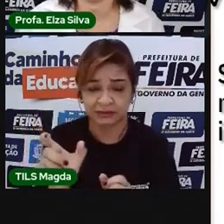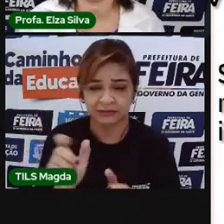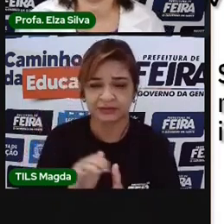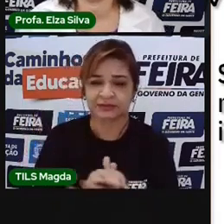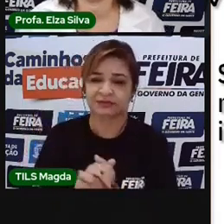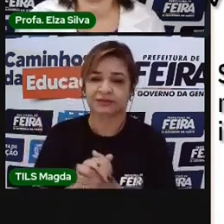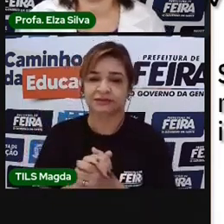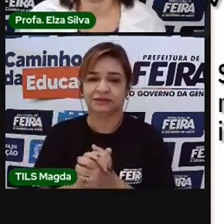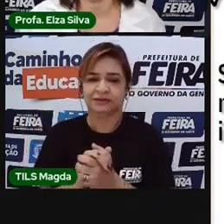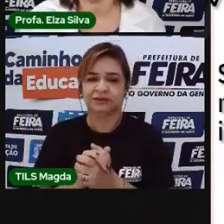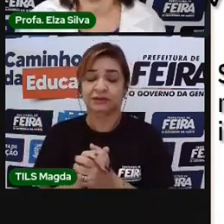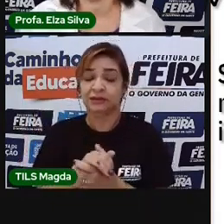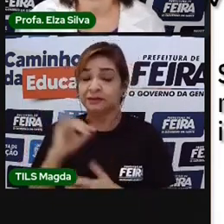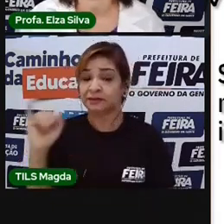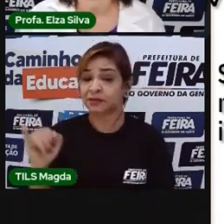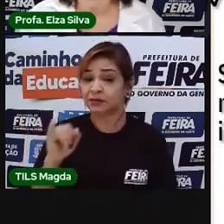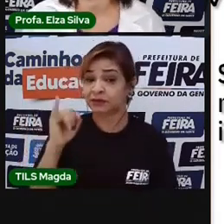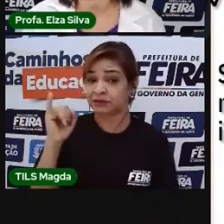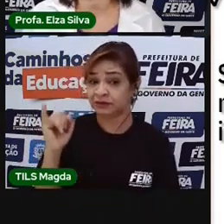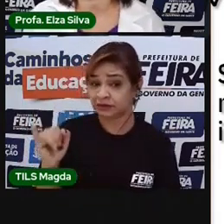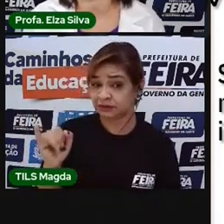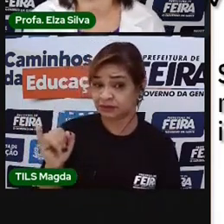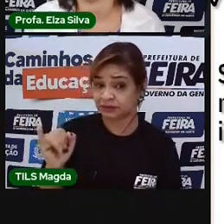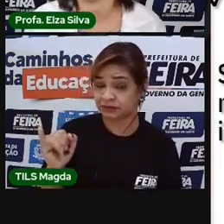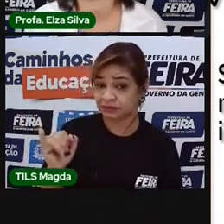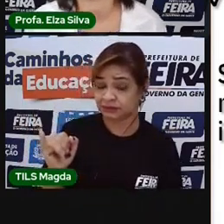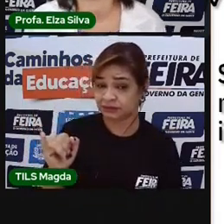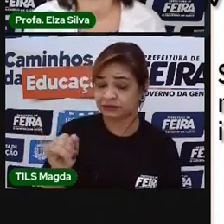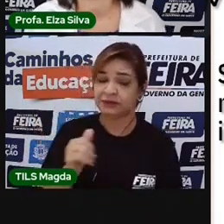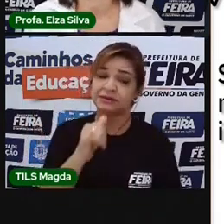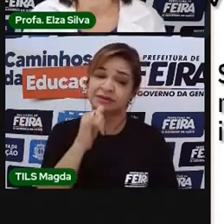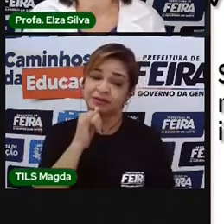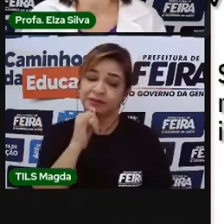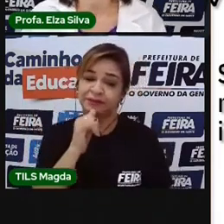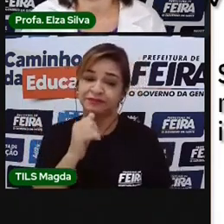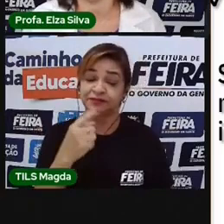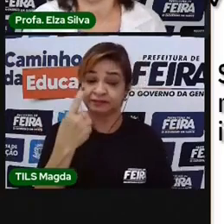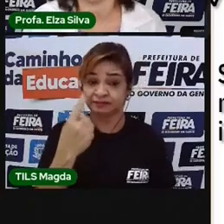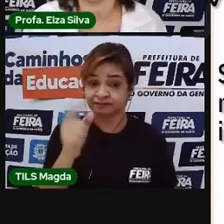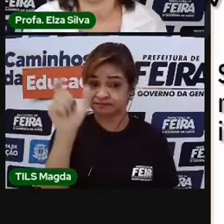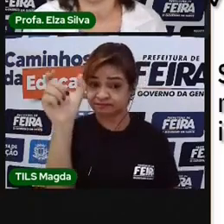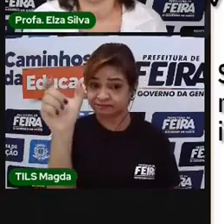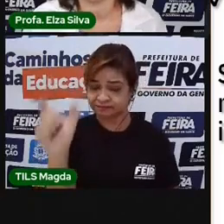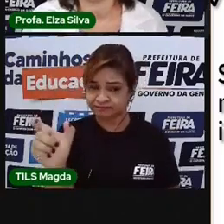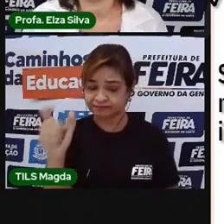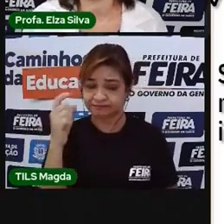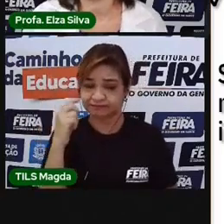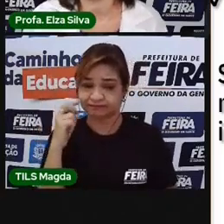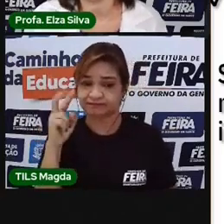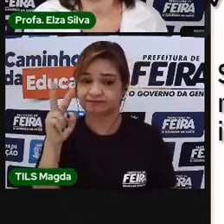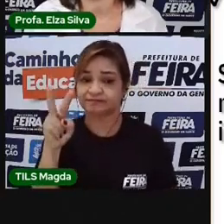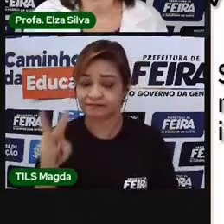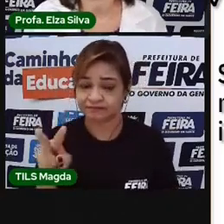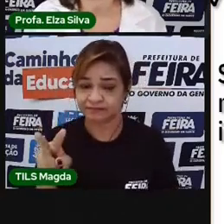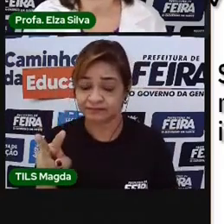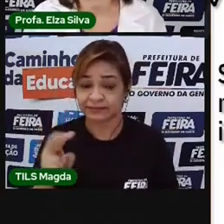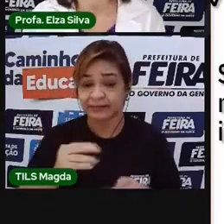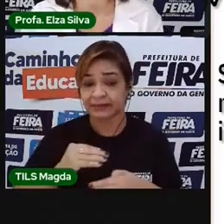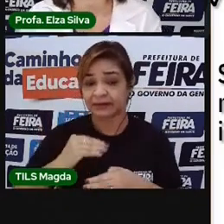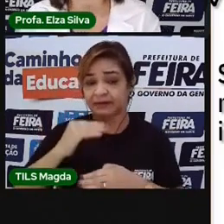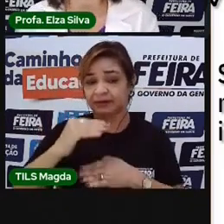-chave, ou seja, você vai ter uma palavra que será a chave e dará